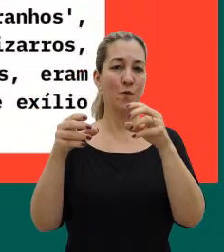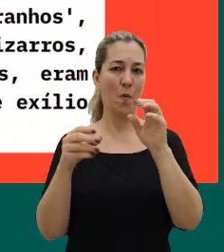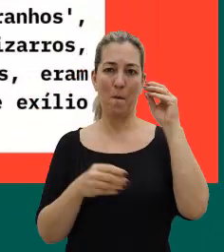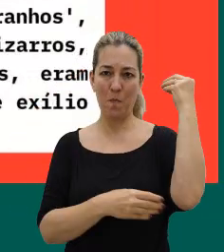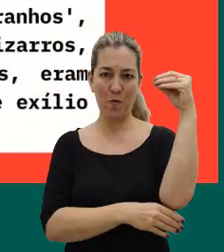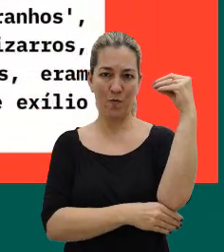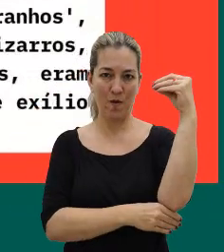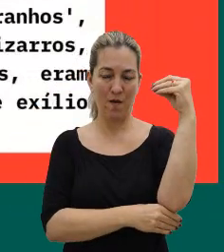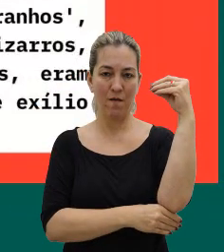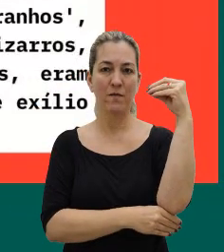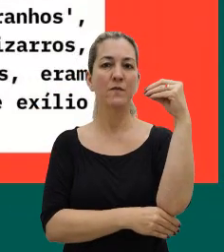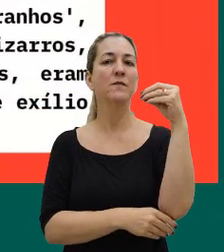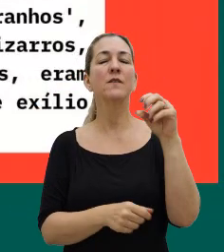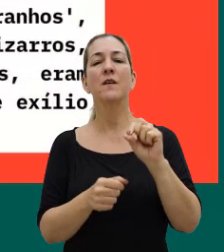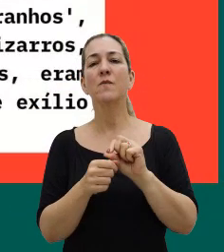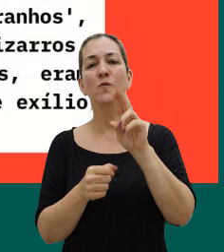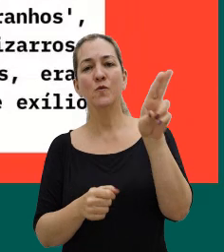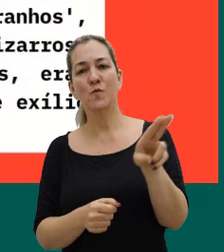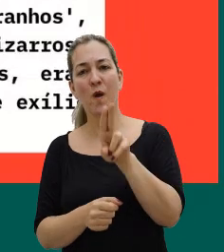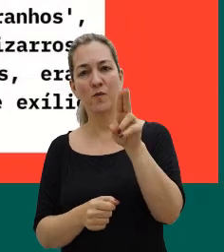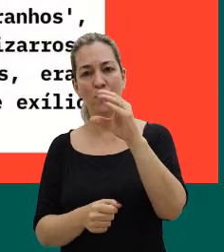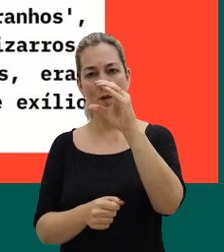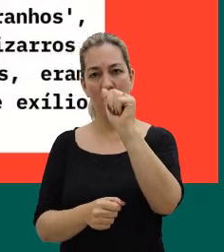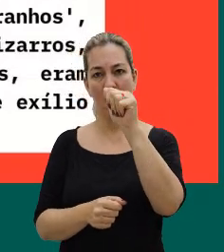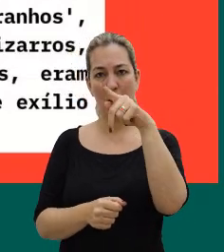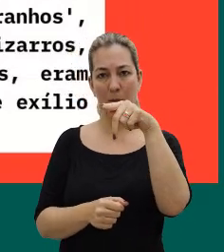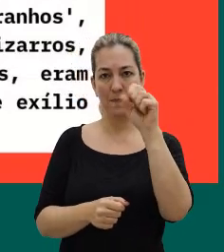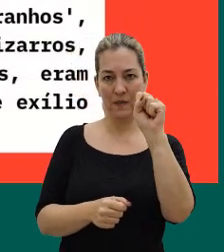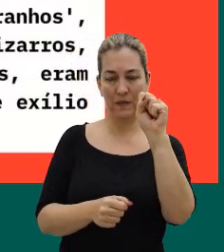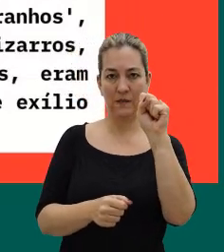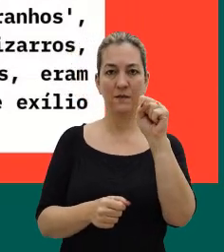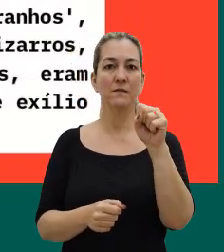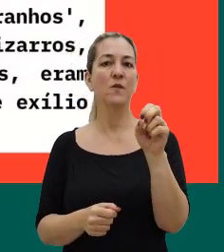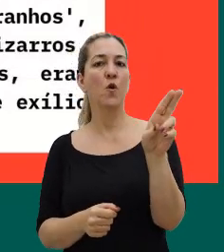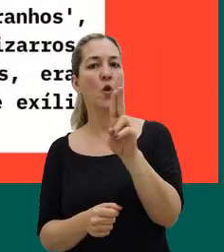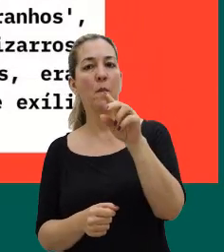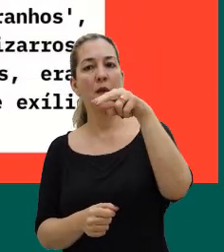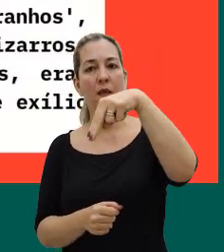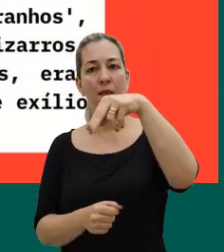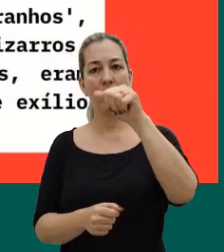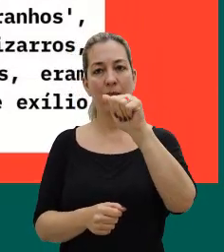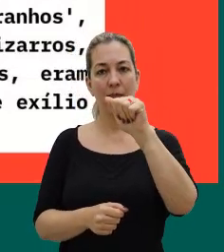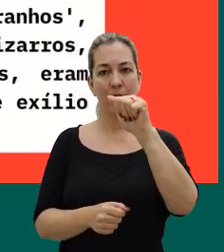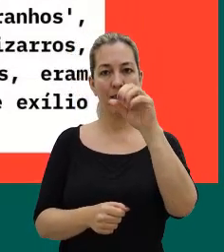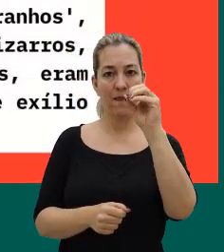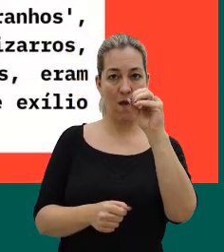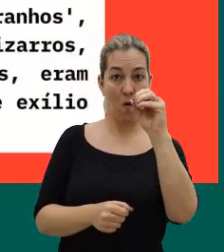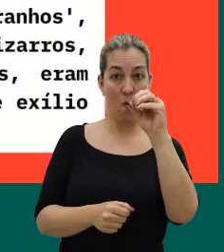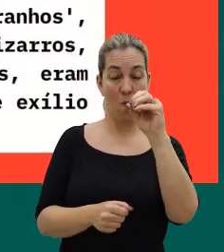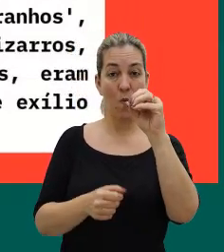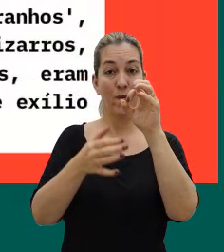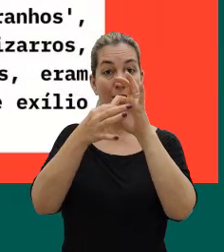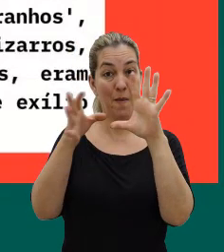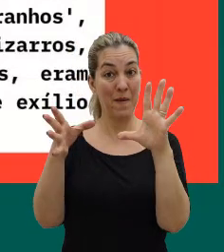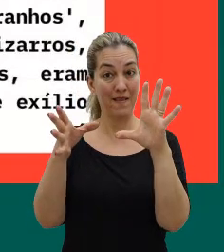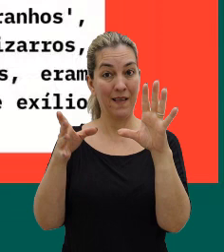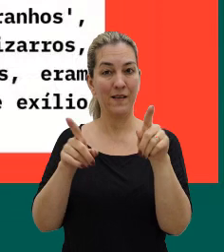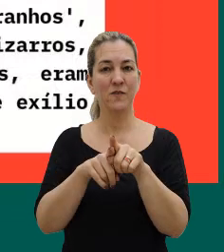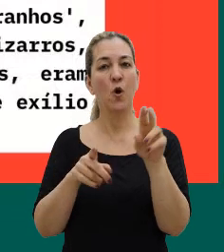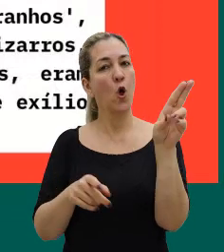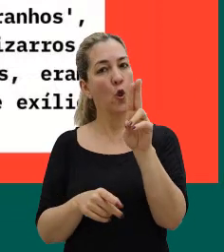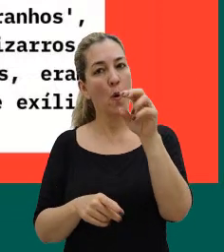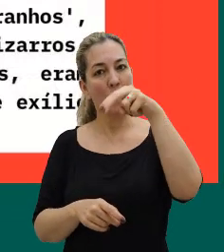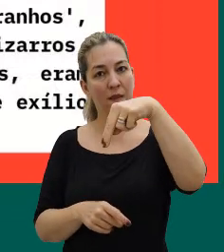usuários do CAPS e outras pessoas que se chama Nau da Liberdade. E esse nome Nau, ele vem dessa história dos